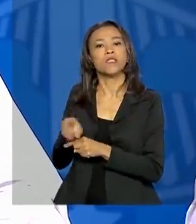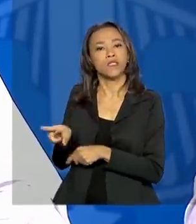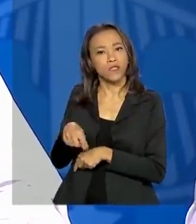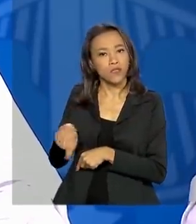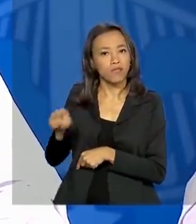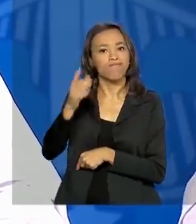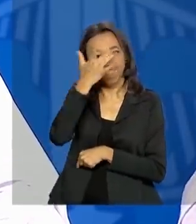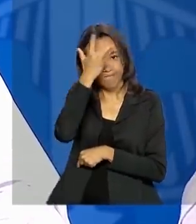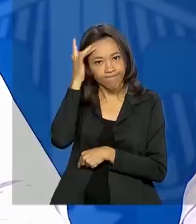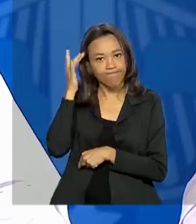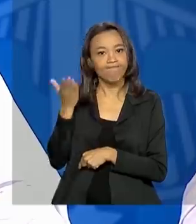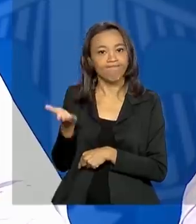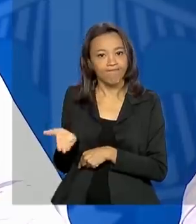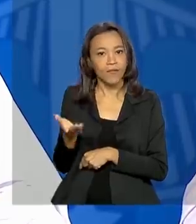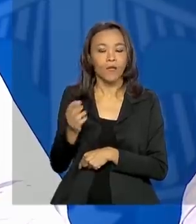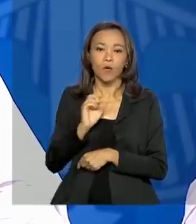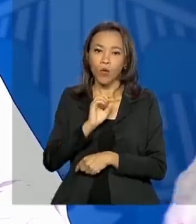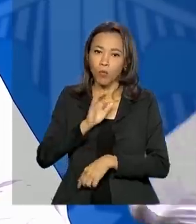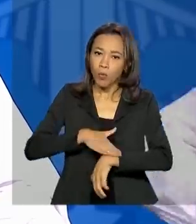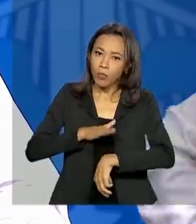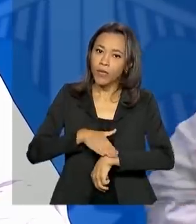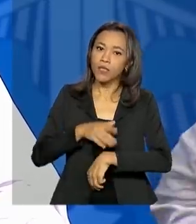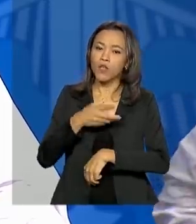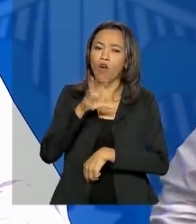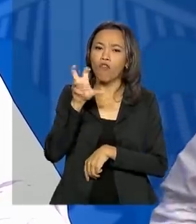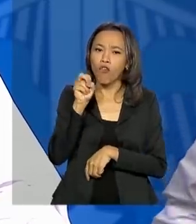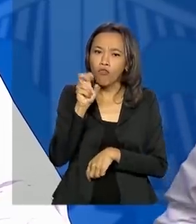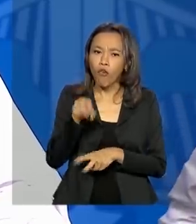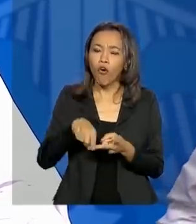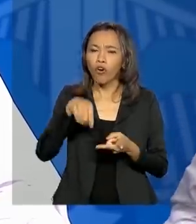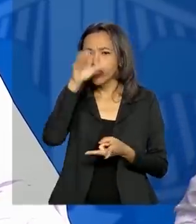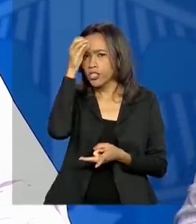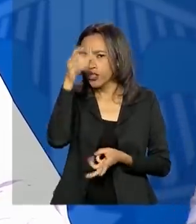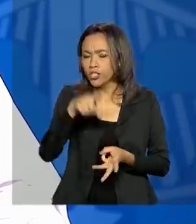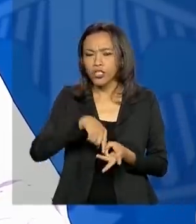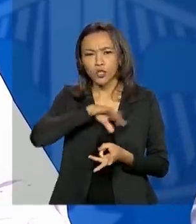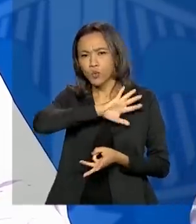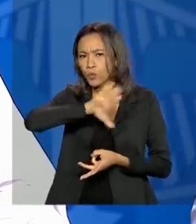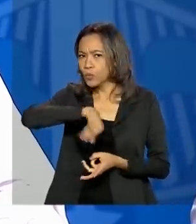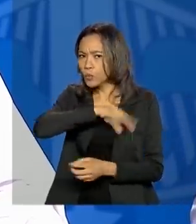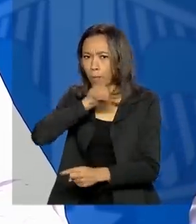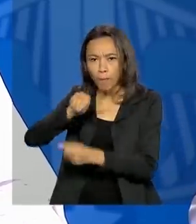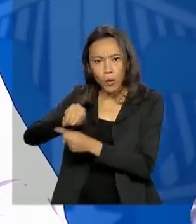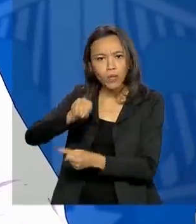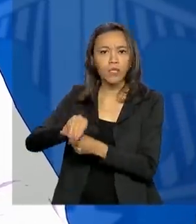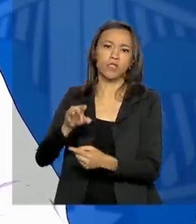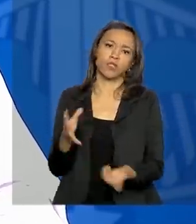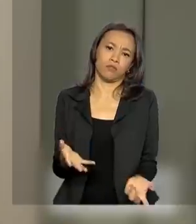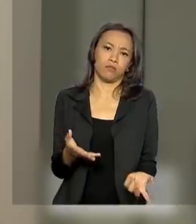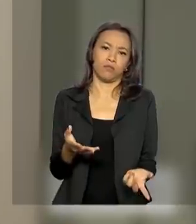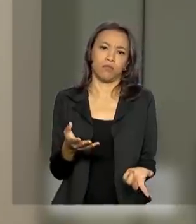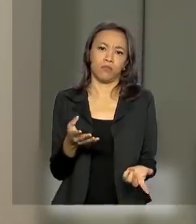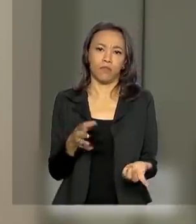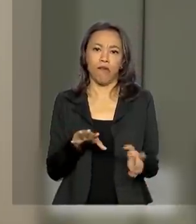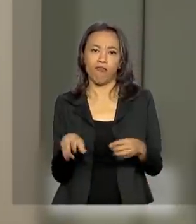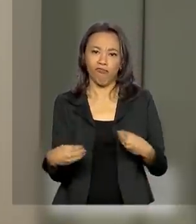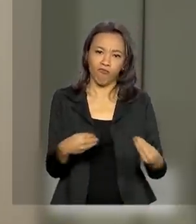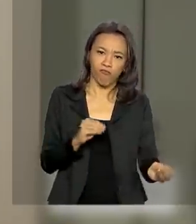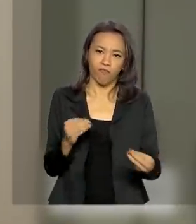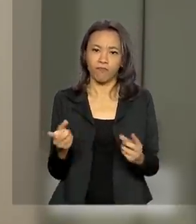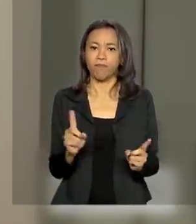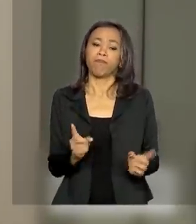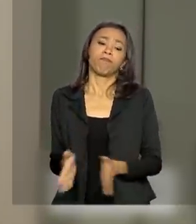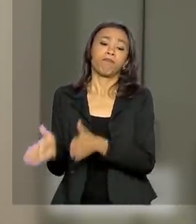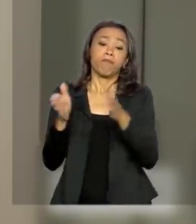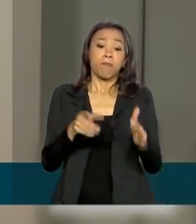reforço é de proteção das avós, das tias, madrinhas. Não é hora de fraquejar. O governo federal